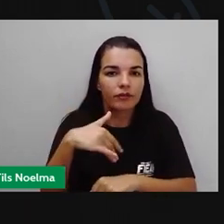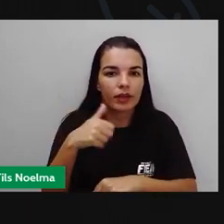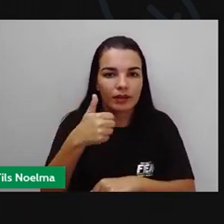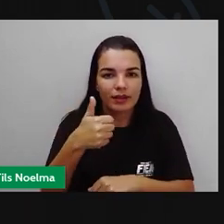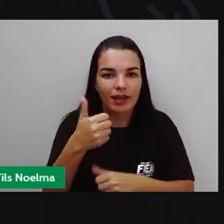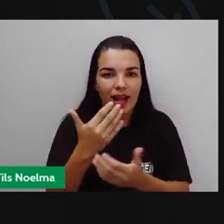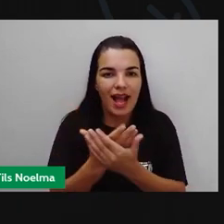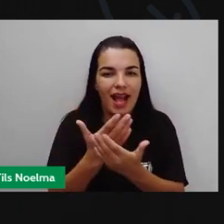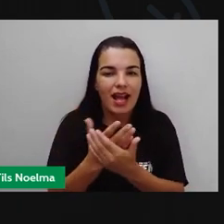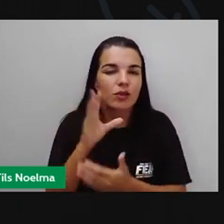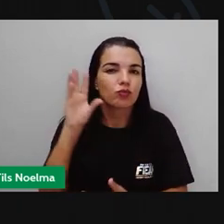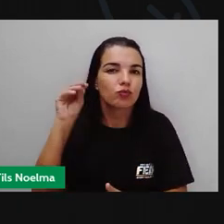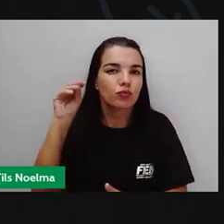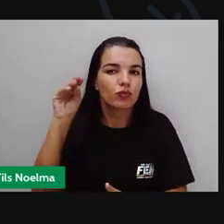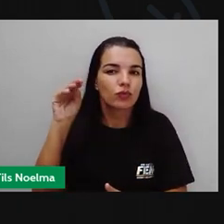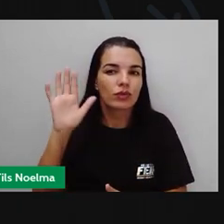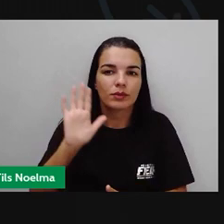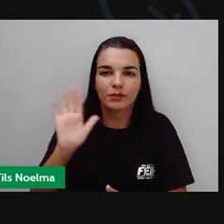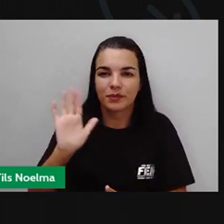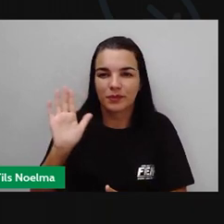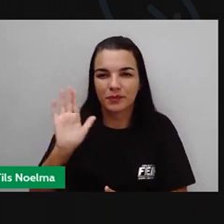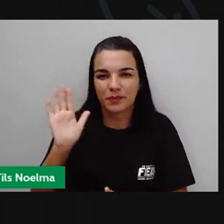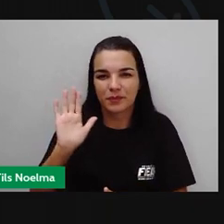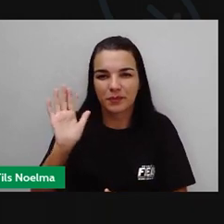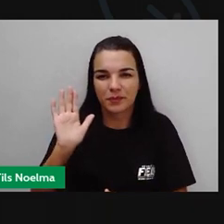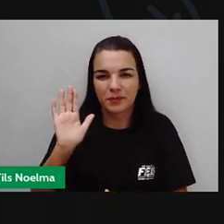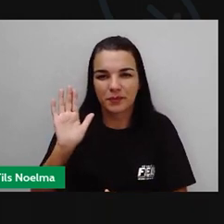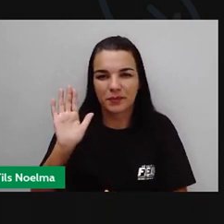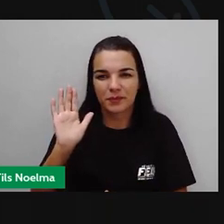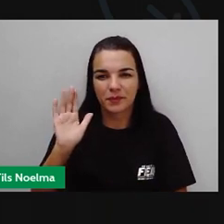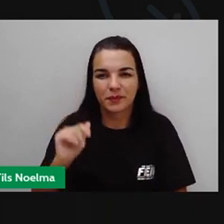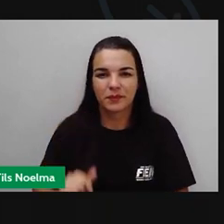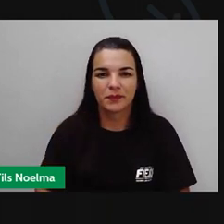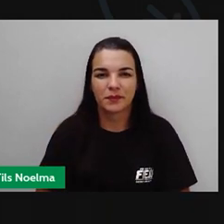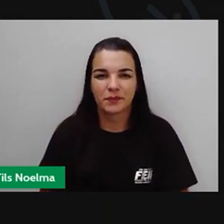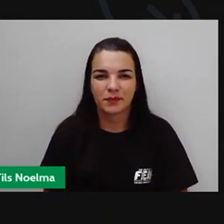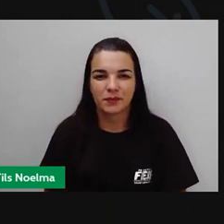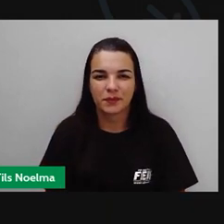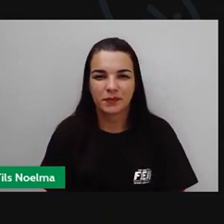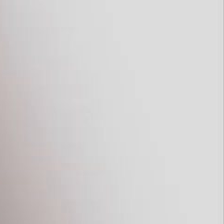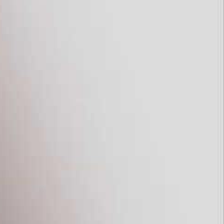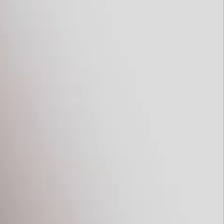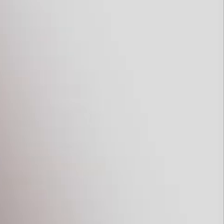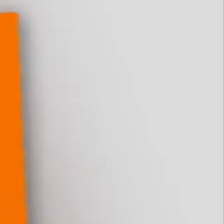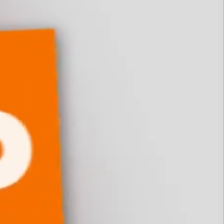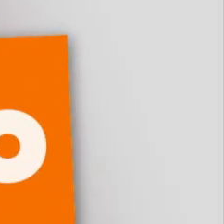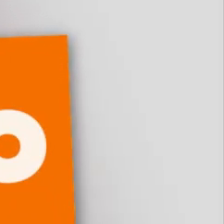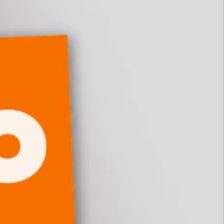com mais uma aula. Beijinhos no coração de cada um de vocês, e até já! Tchau, tchau!